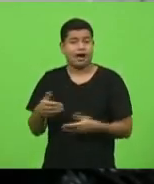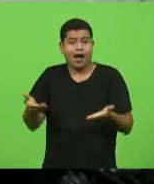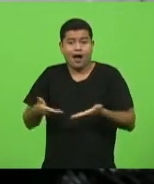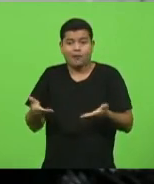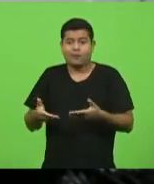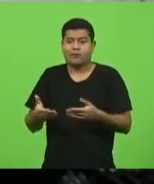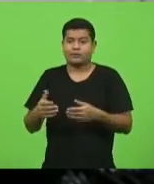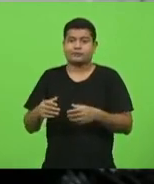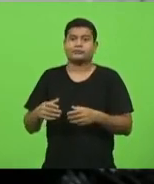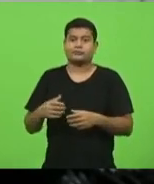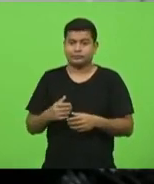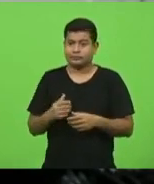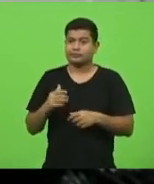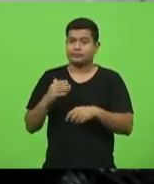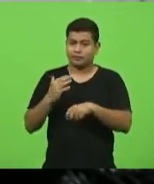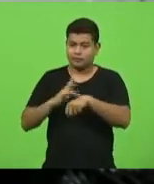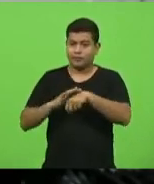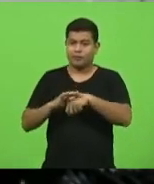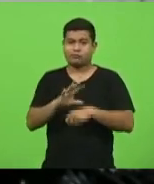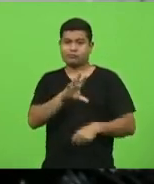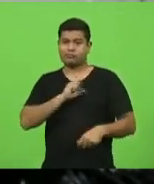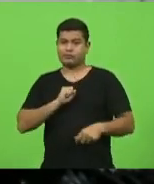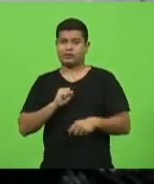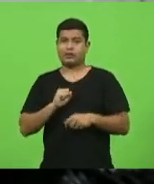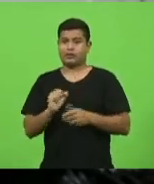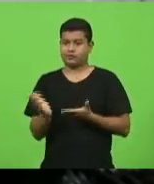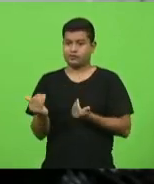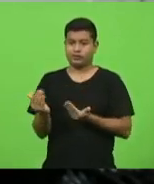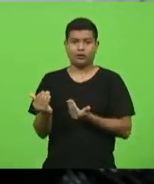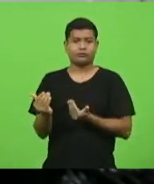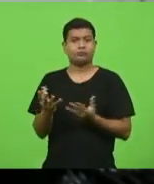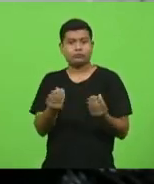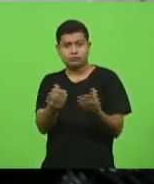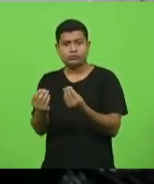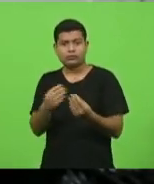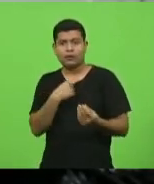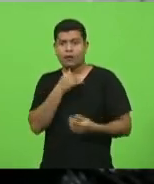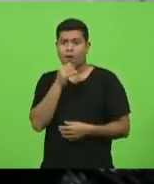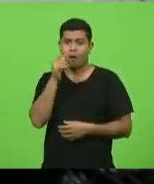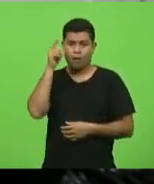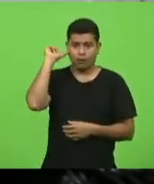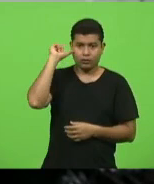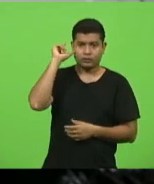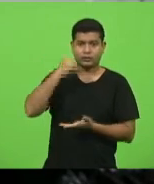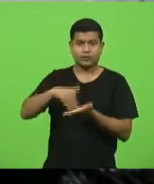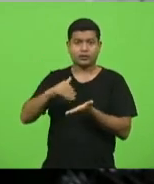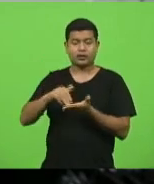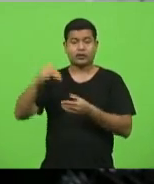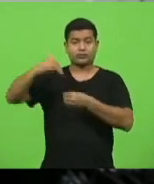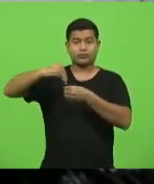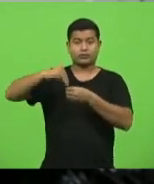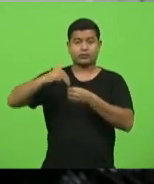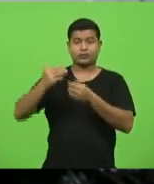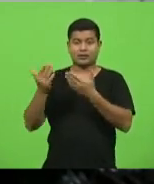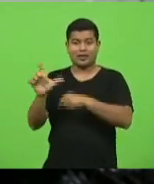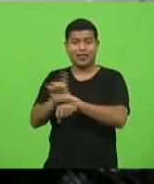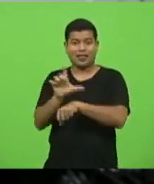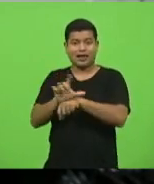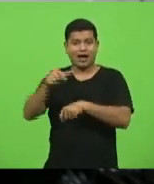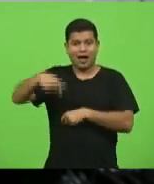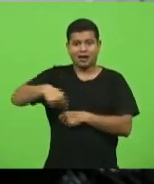a juventude, ontem, o secretário municipal de saúde de Laje, o Clayton comentou que